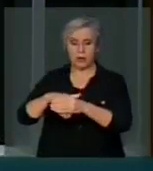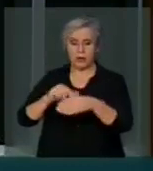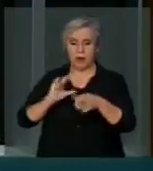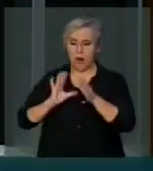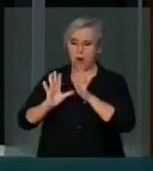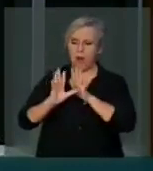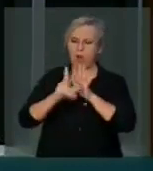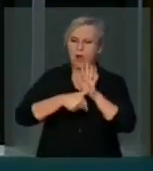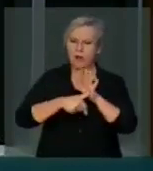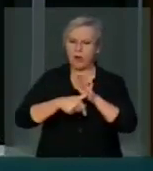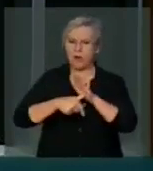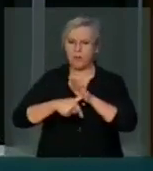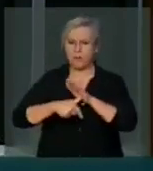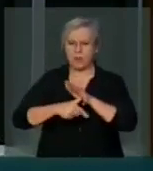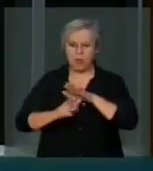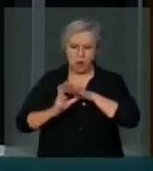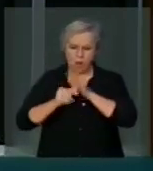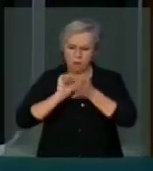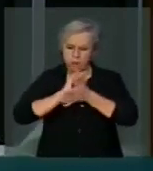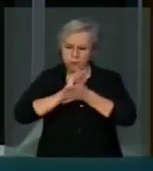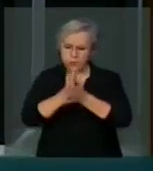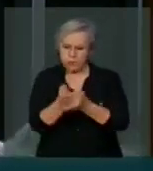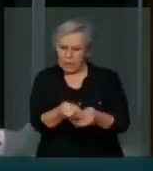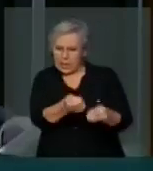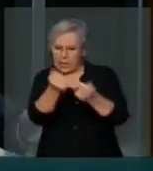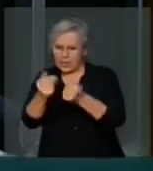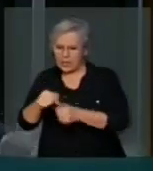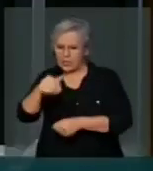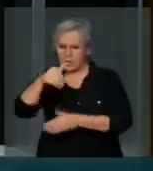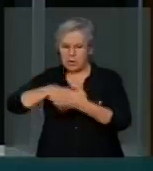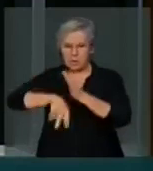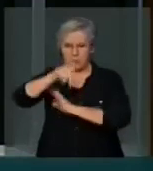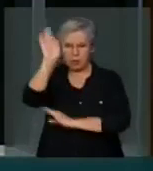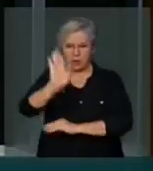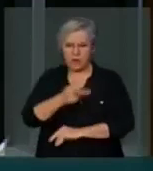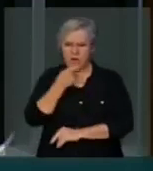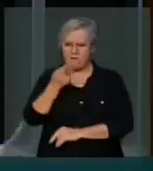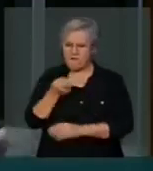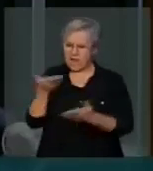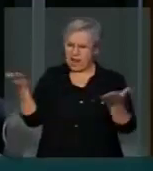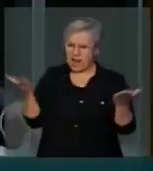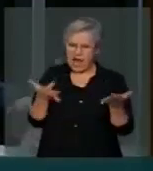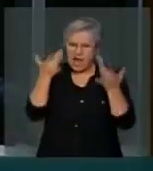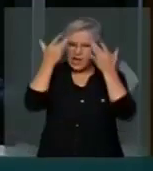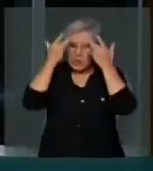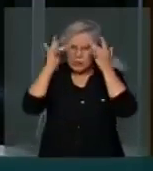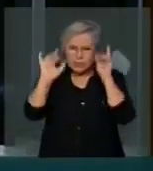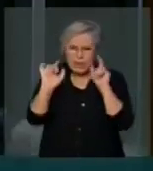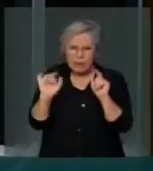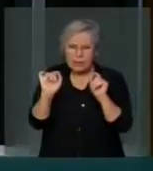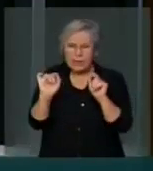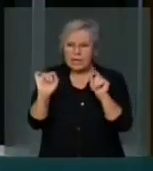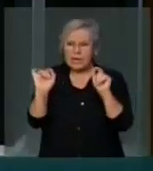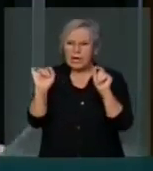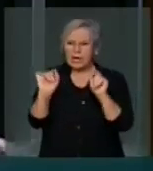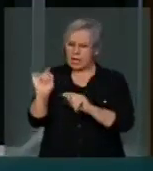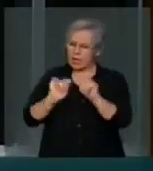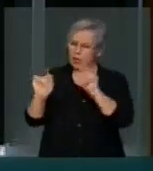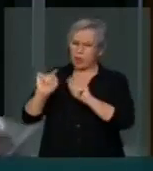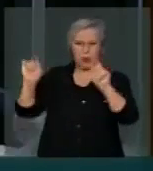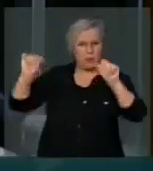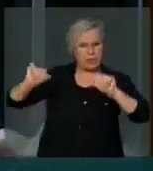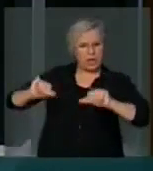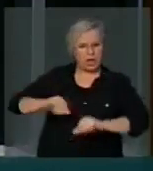golpe no eleitor brasileiro, agora vem dizer que não sabia, que não sabia do quadro grave que se